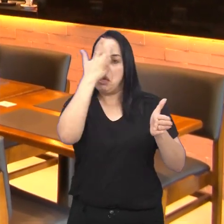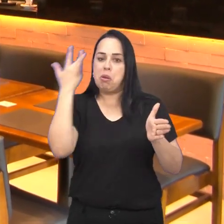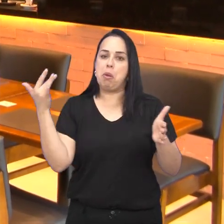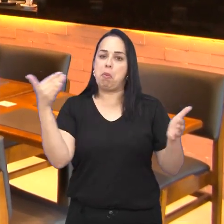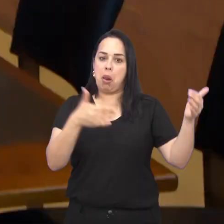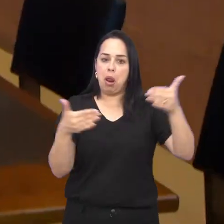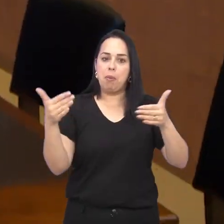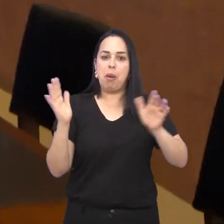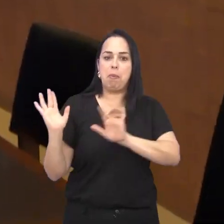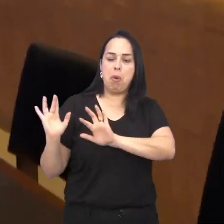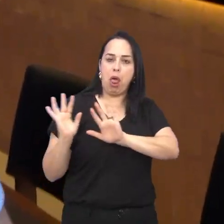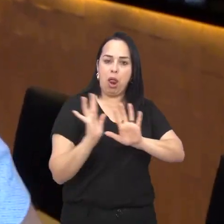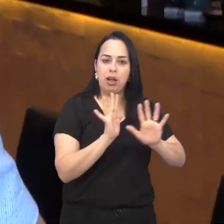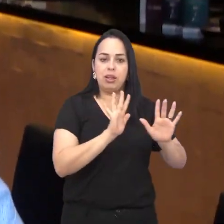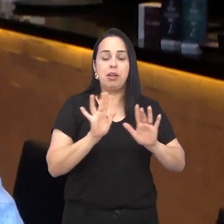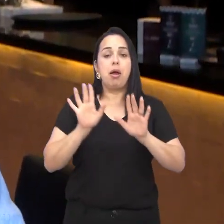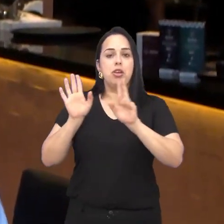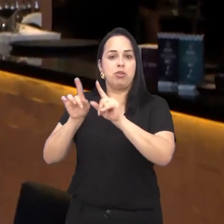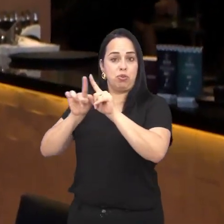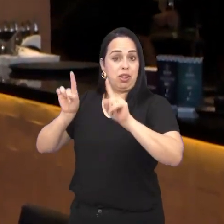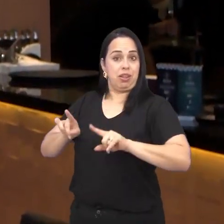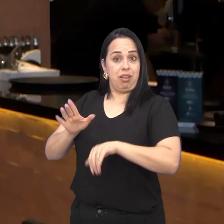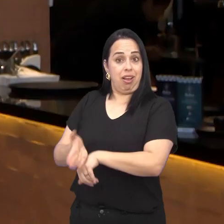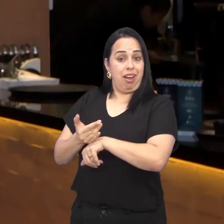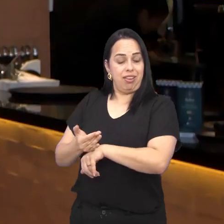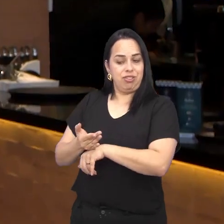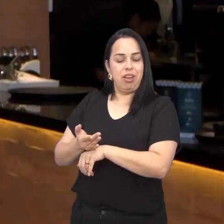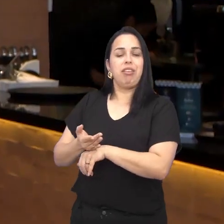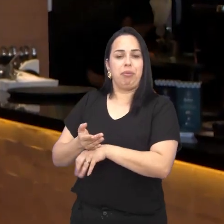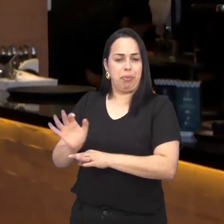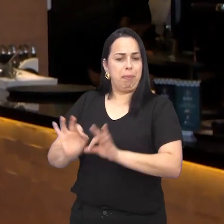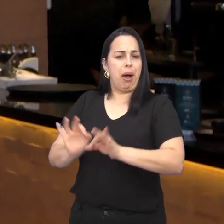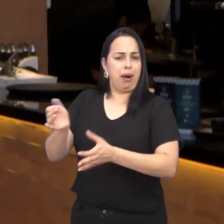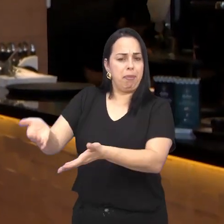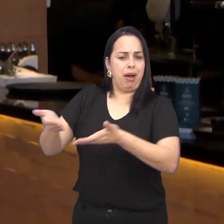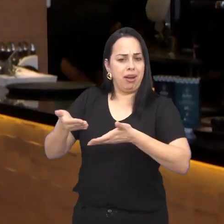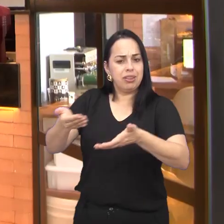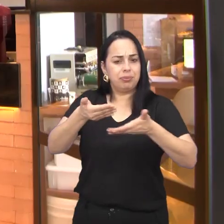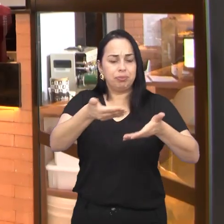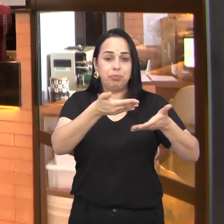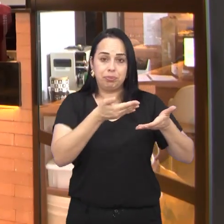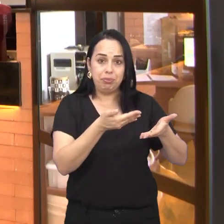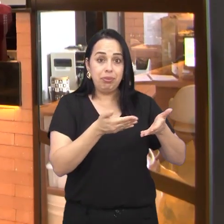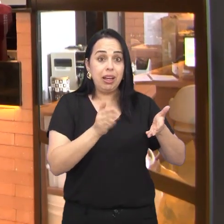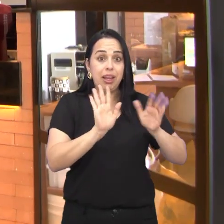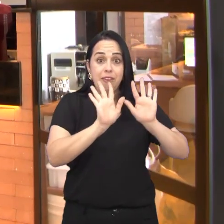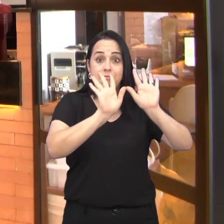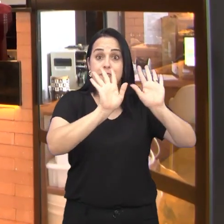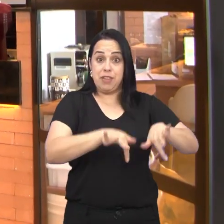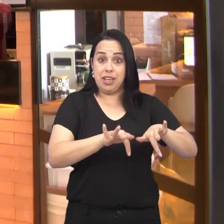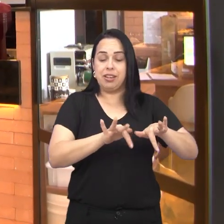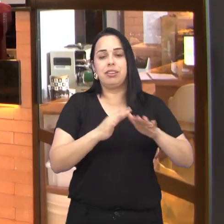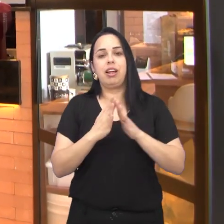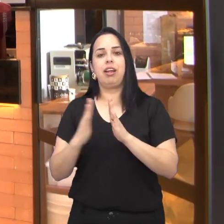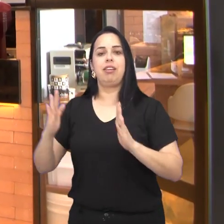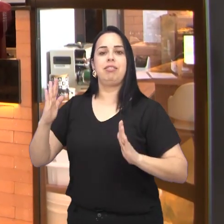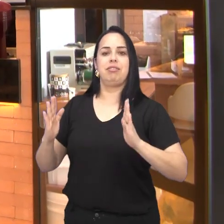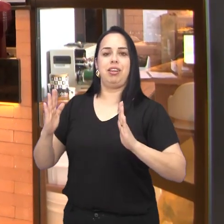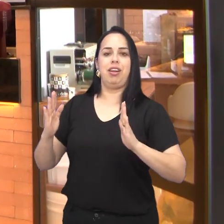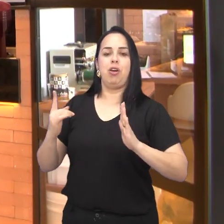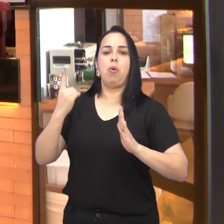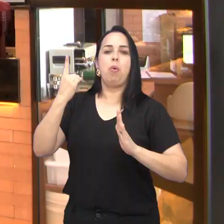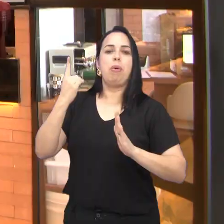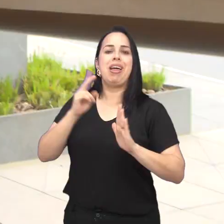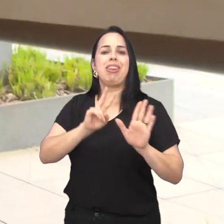movimentada. E os funcionários já estão preparados para receber os clientes. Depois disso, a equipe ganha folga de